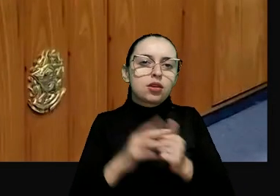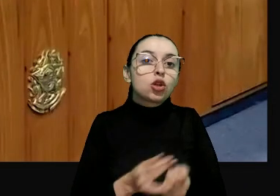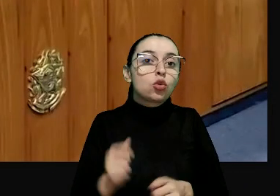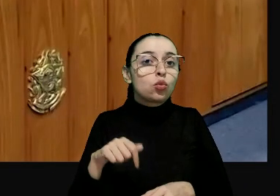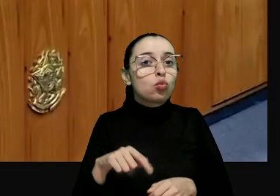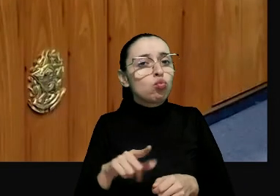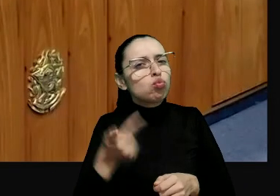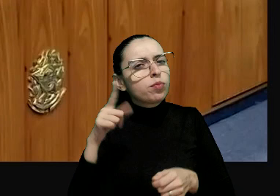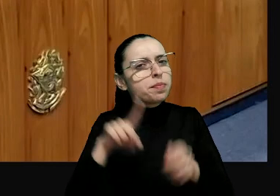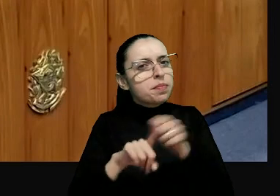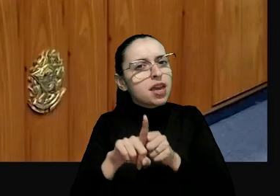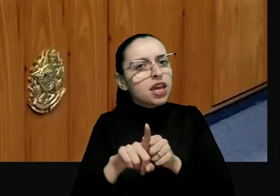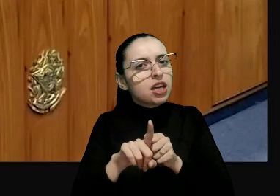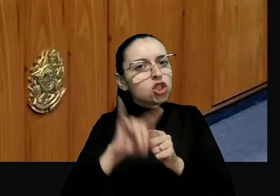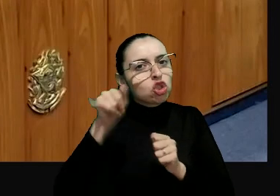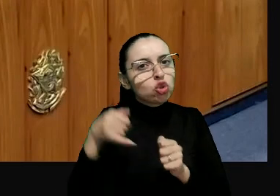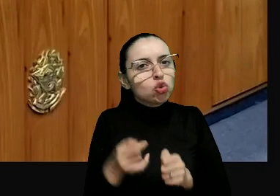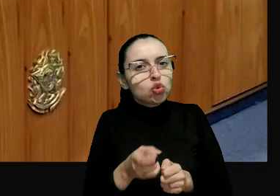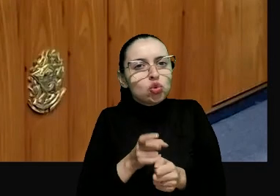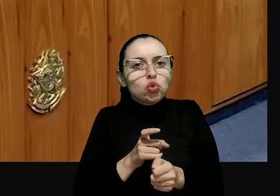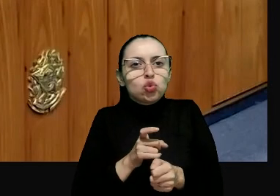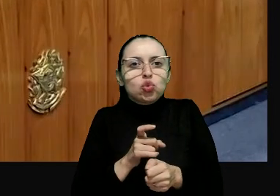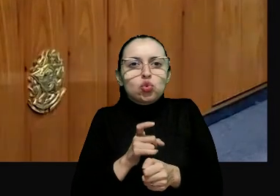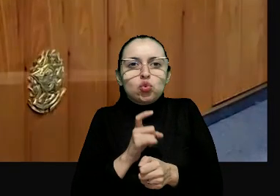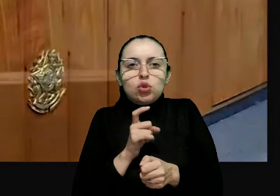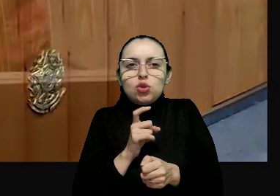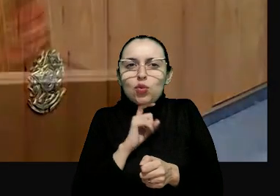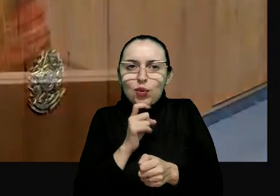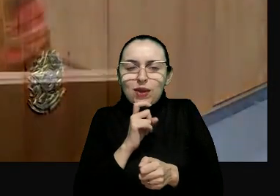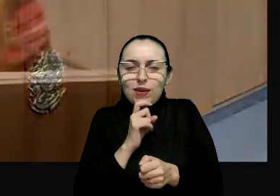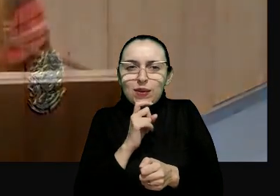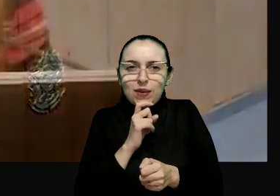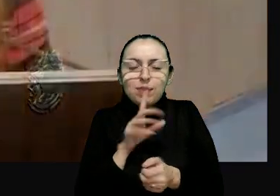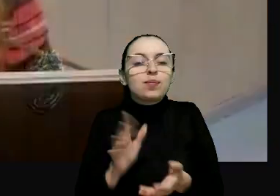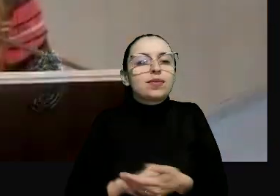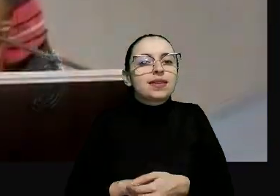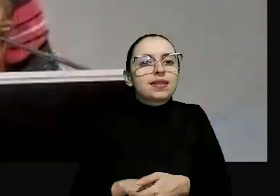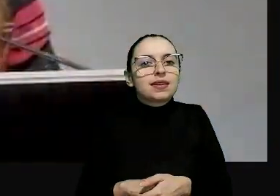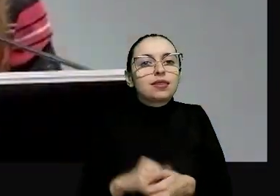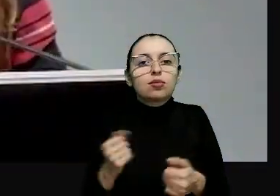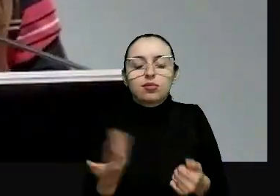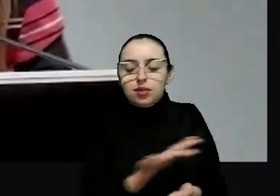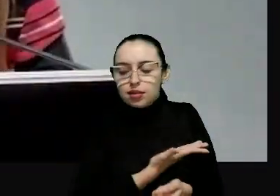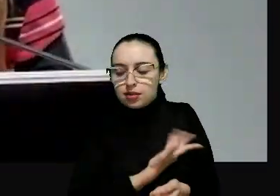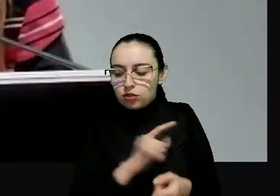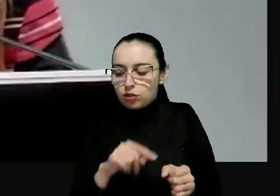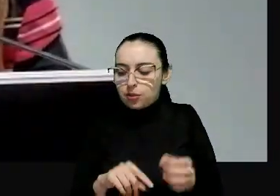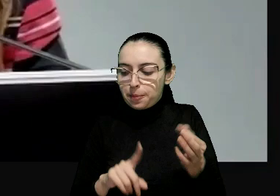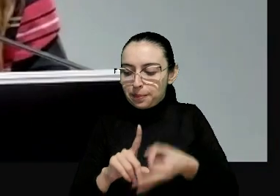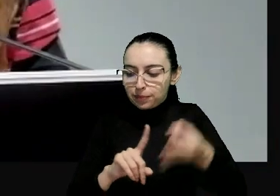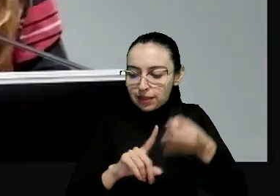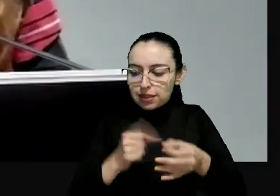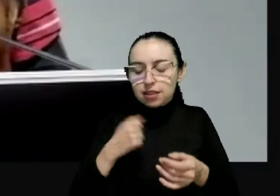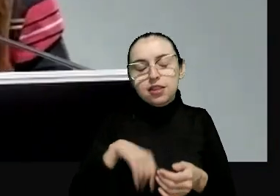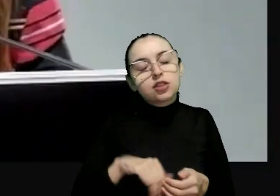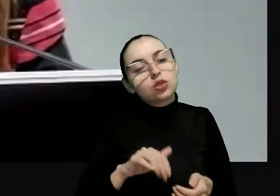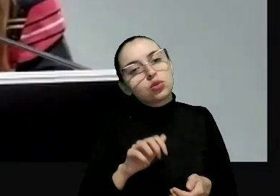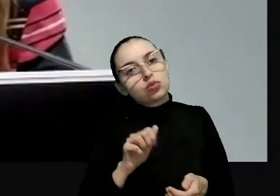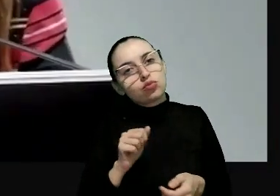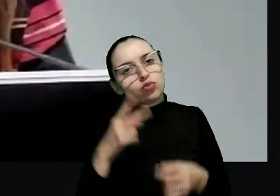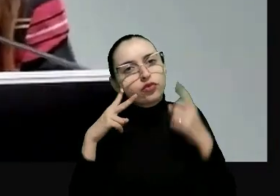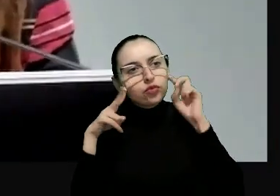Justiça no último mês de julho. É uma honra poder estar aqui ao lado do ministro Og Fernandes, que é um